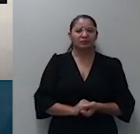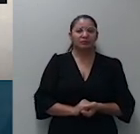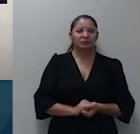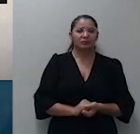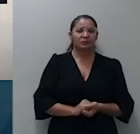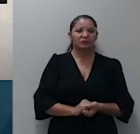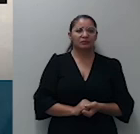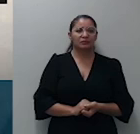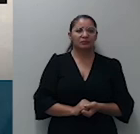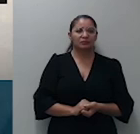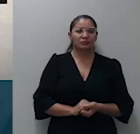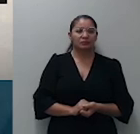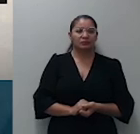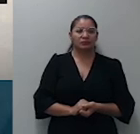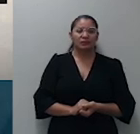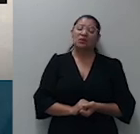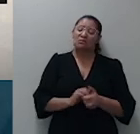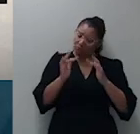Estou de acordo, presidente.